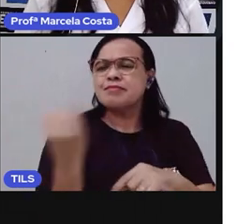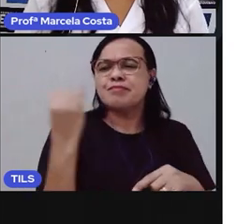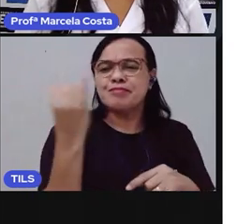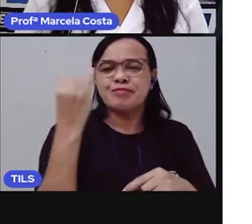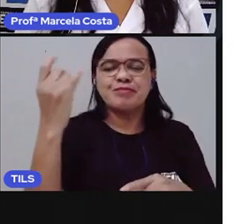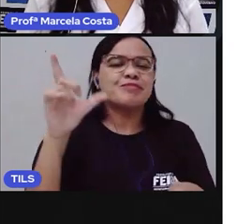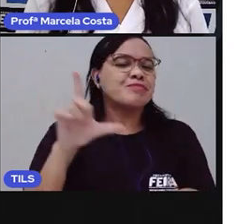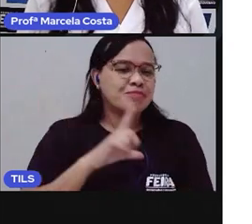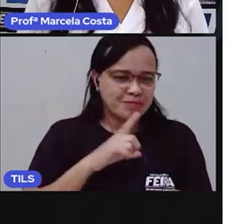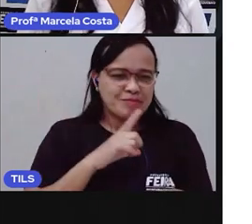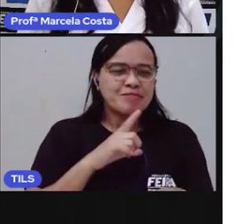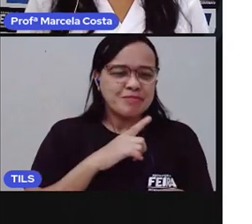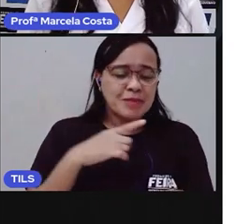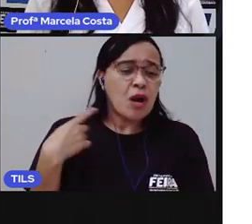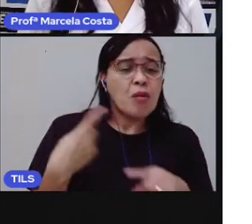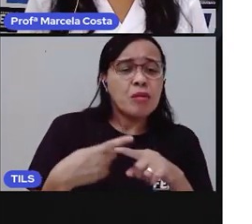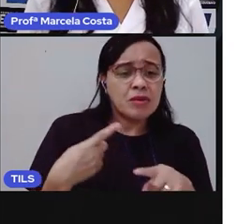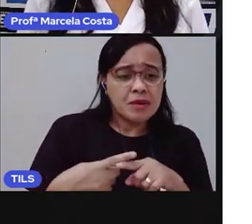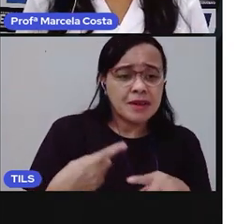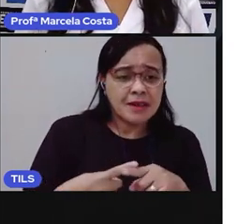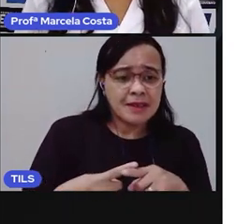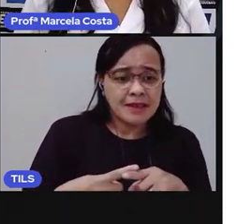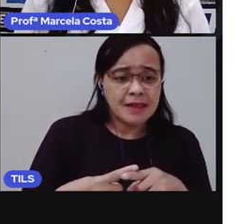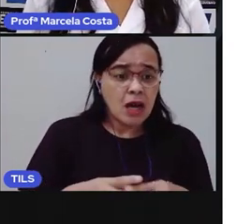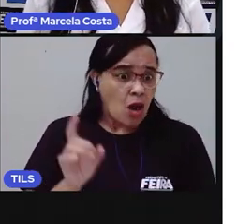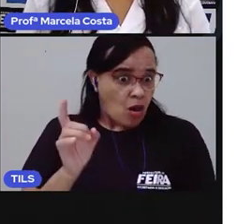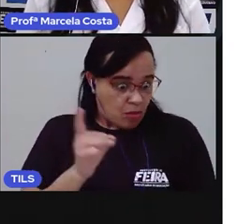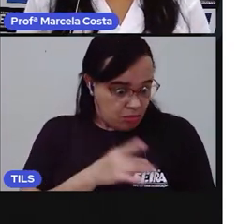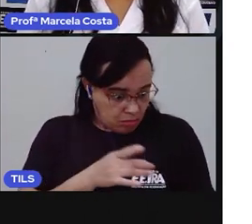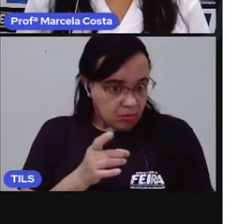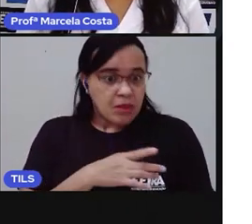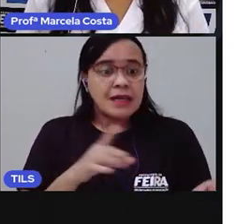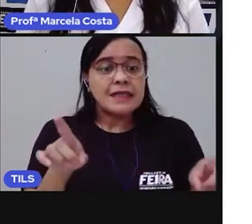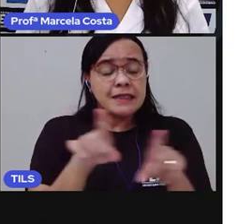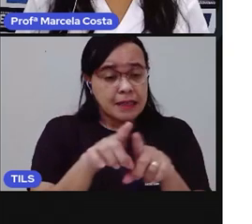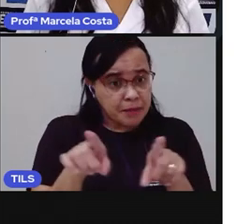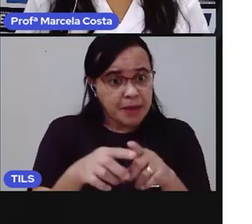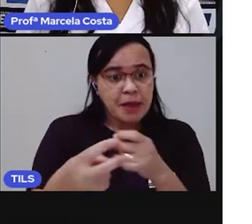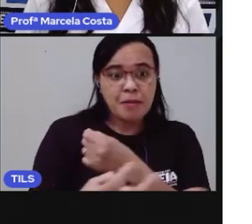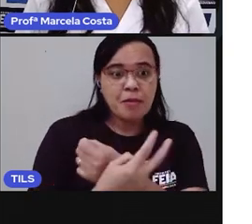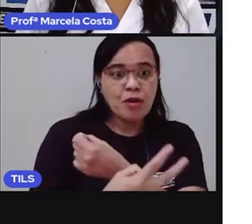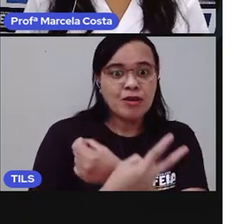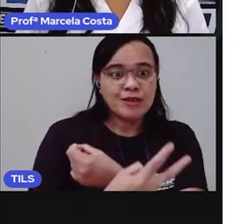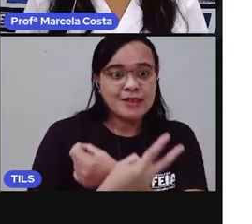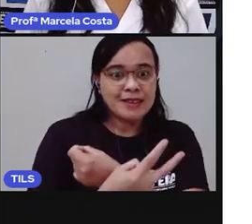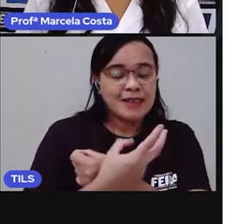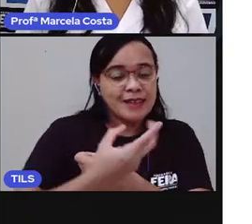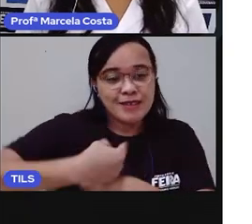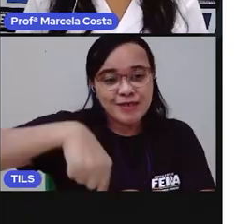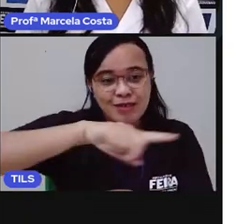uma função. O medo serve pra nos proteger do perigo.